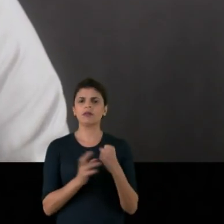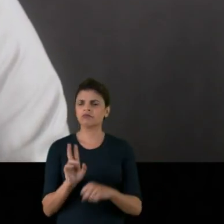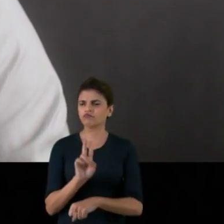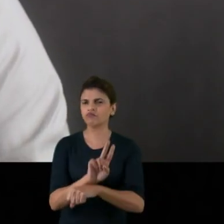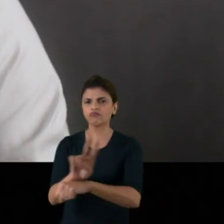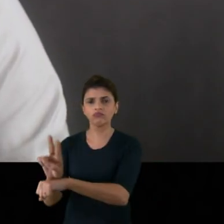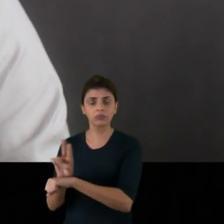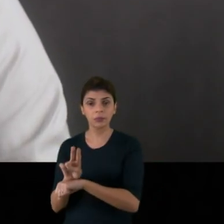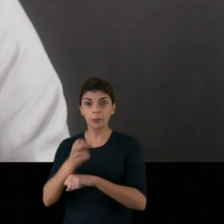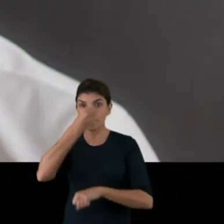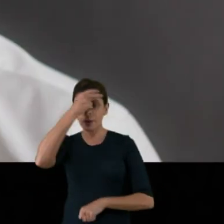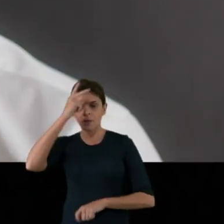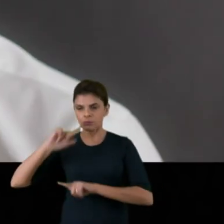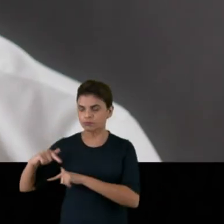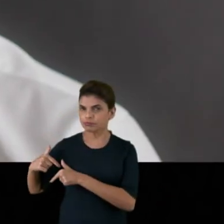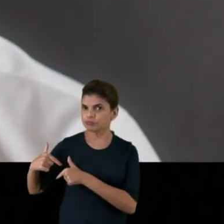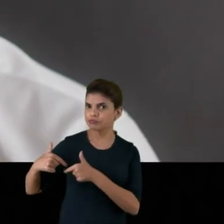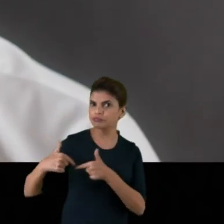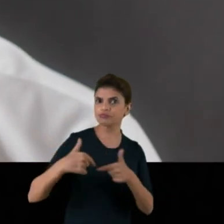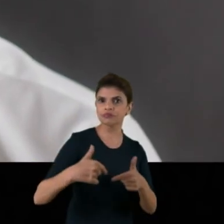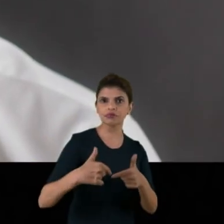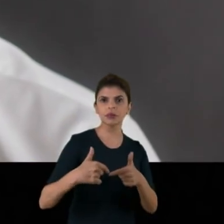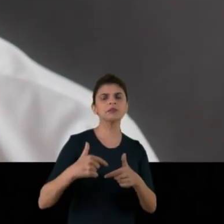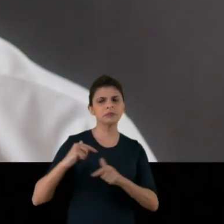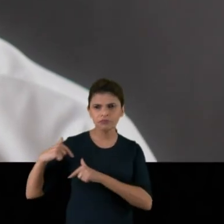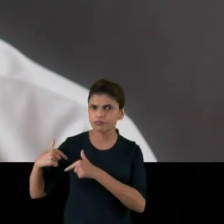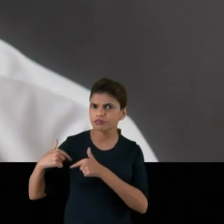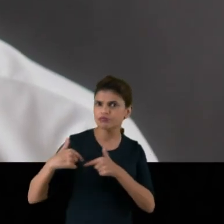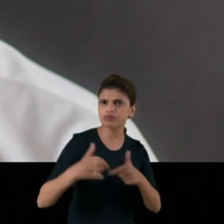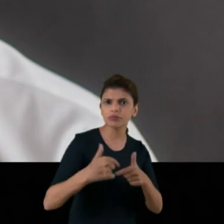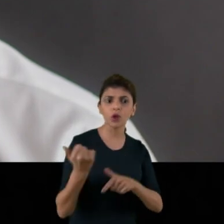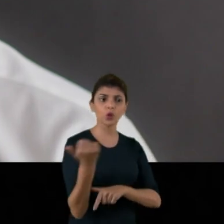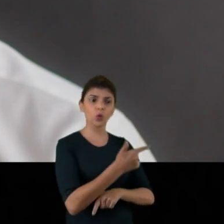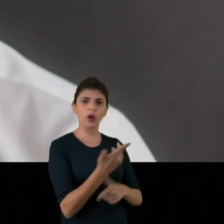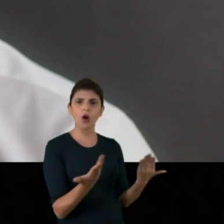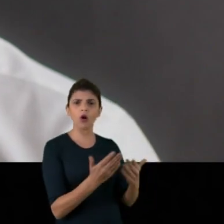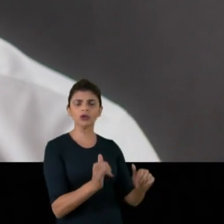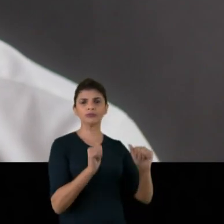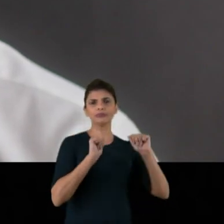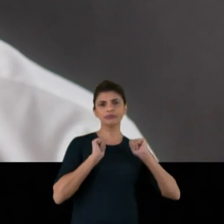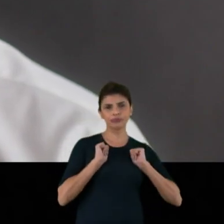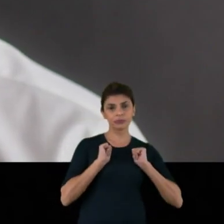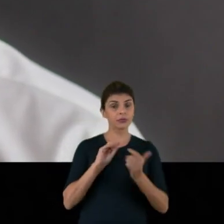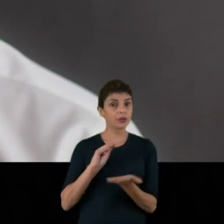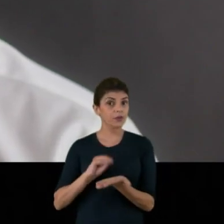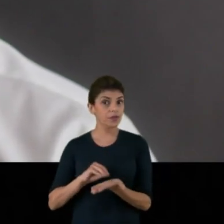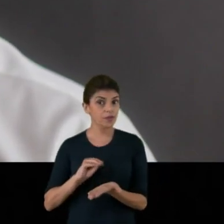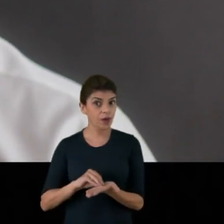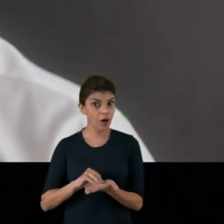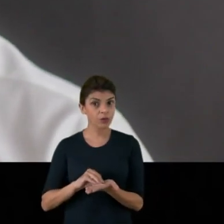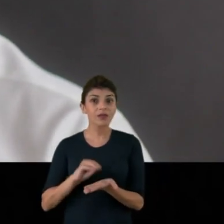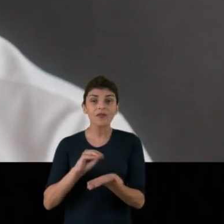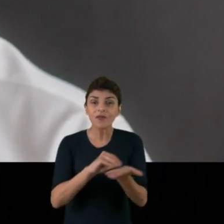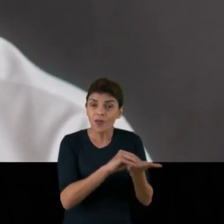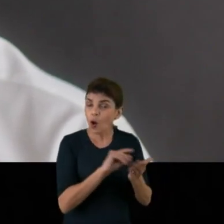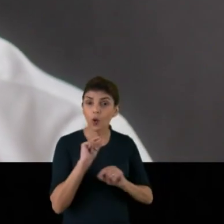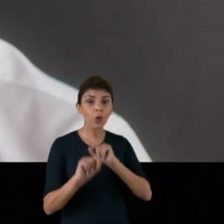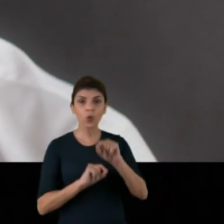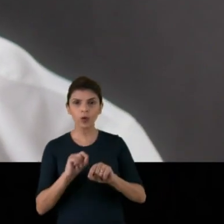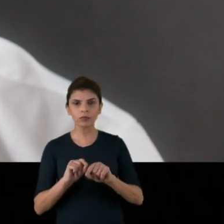muito mais segura. Mas pra isso, o prefeito precisa fazer muito. Mas muito mais do que faz hoje.